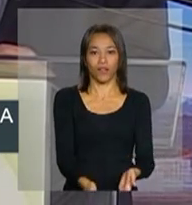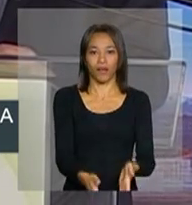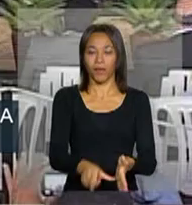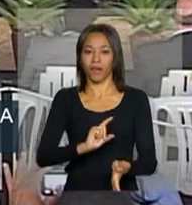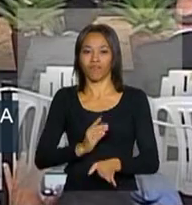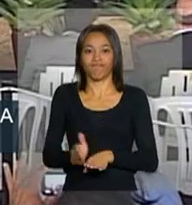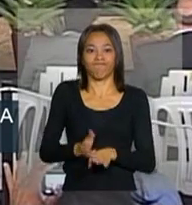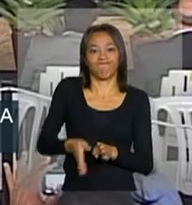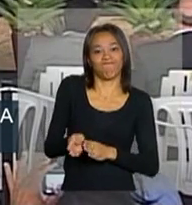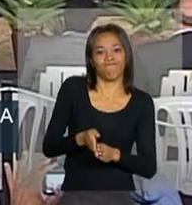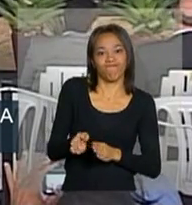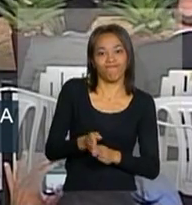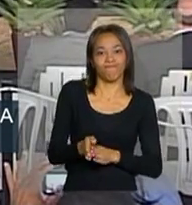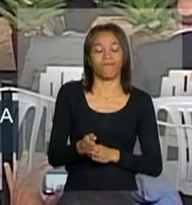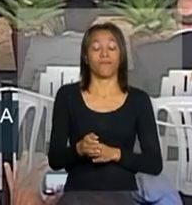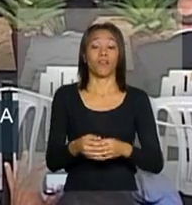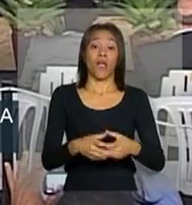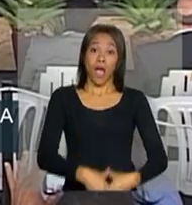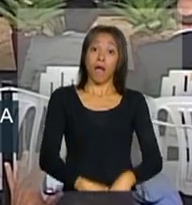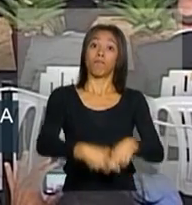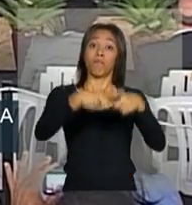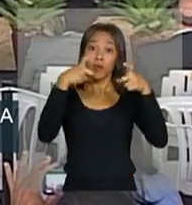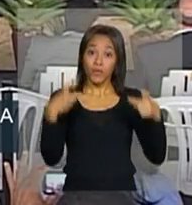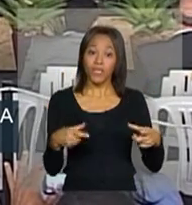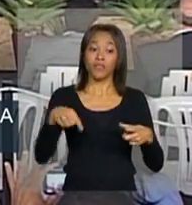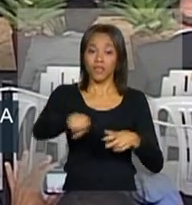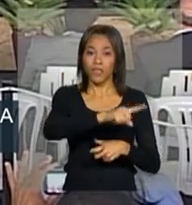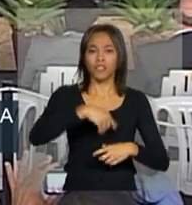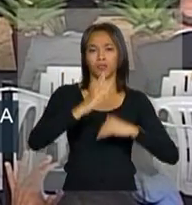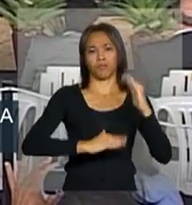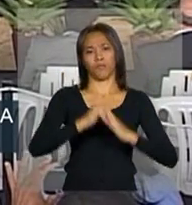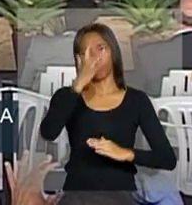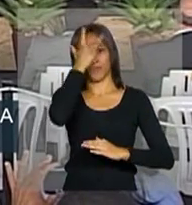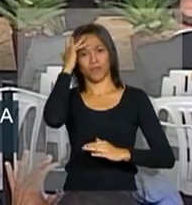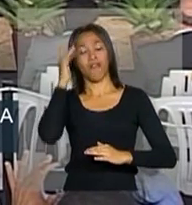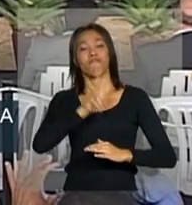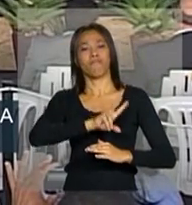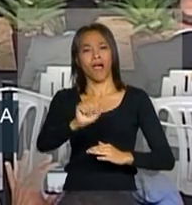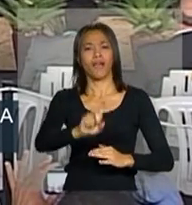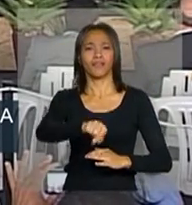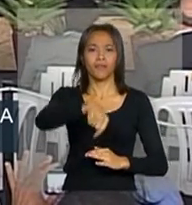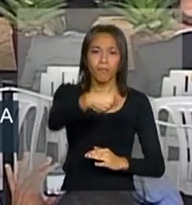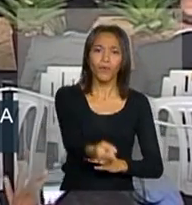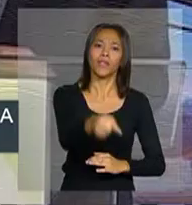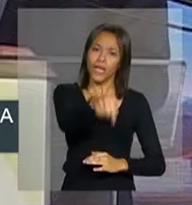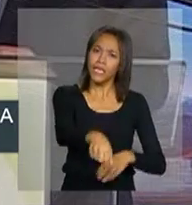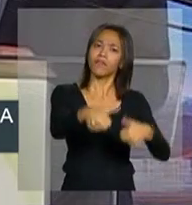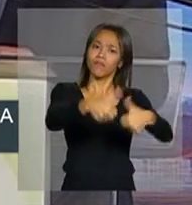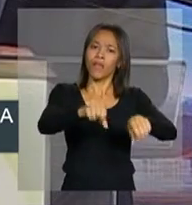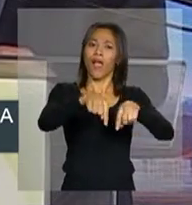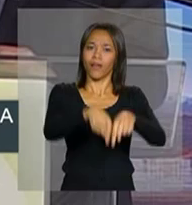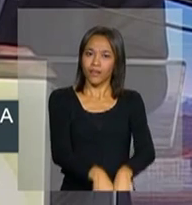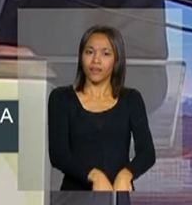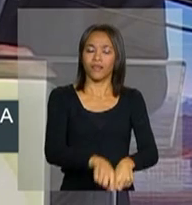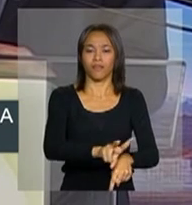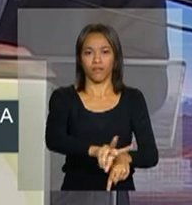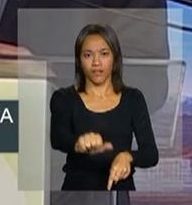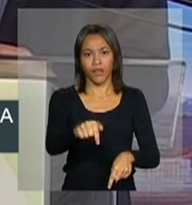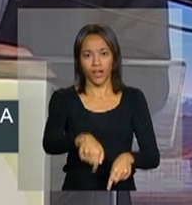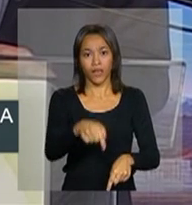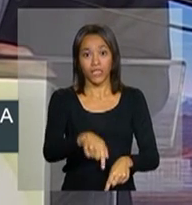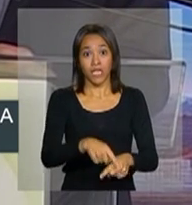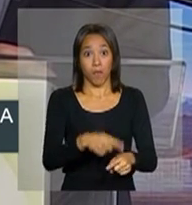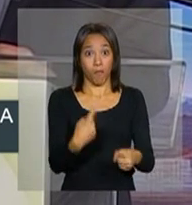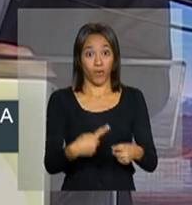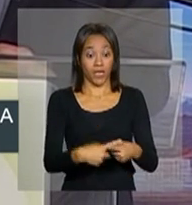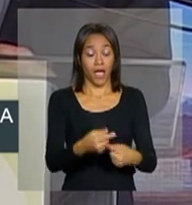Grande parte desses novos profissionais será absorvida aqui mesmo diante da efervescência